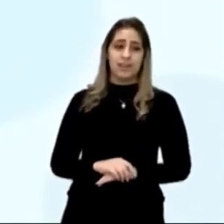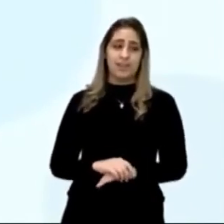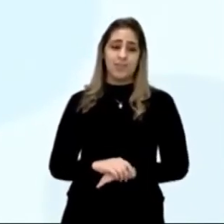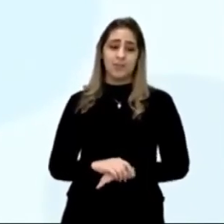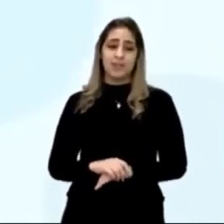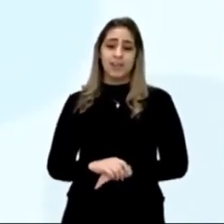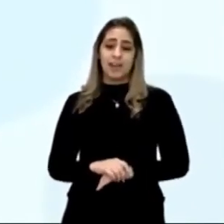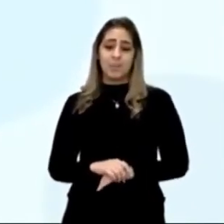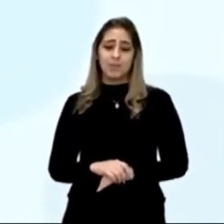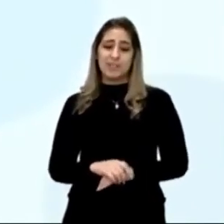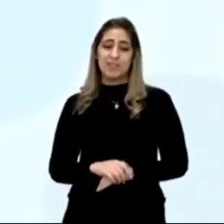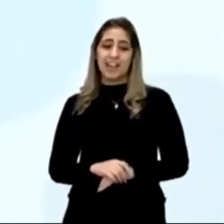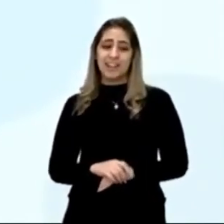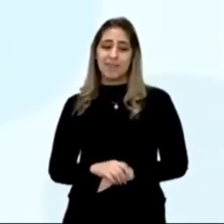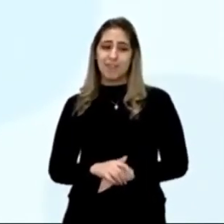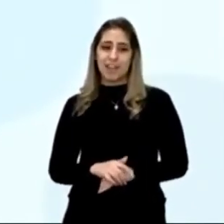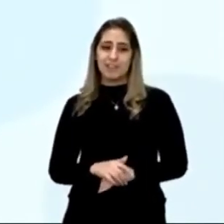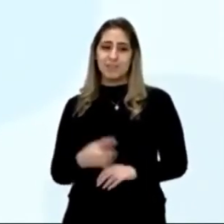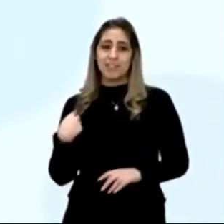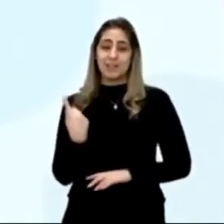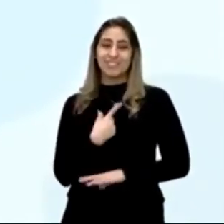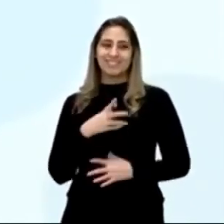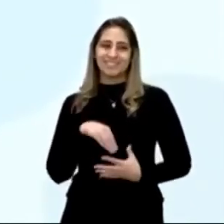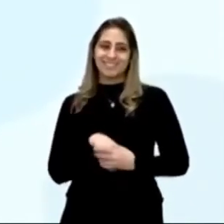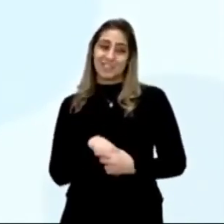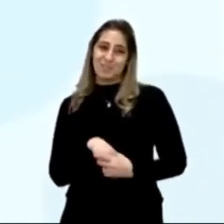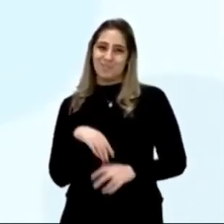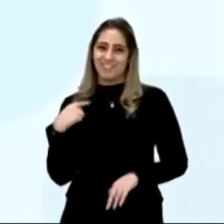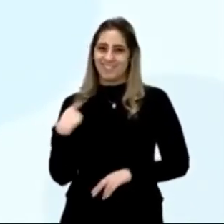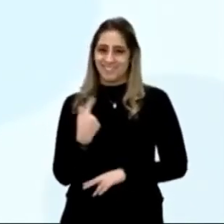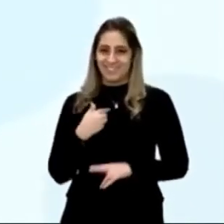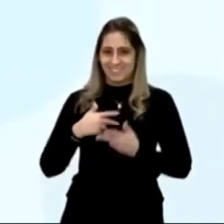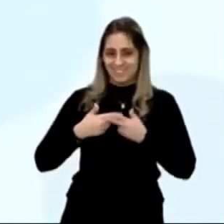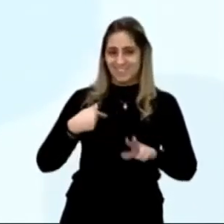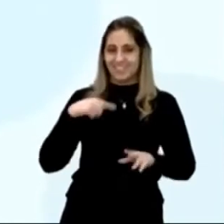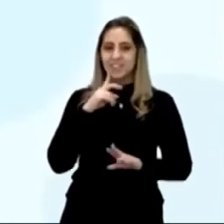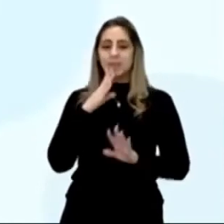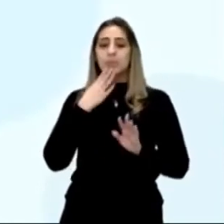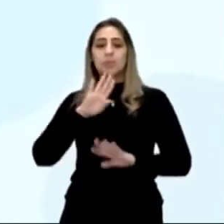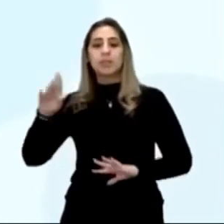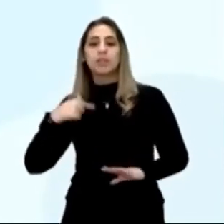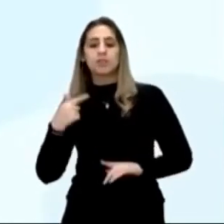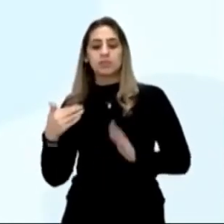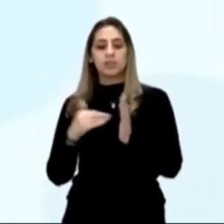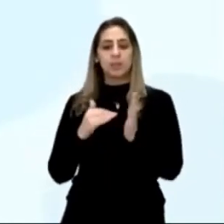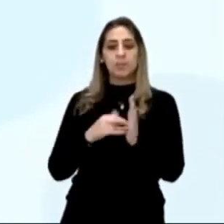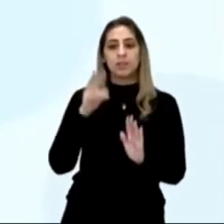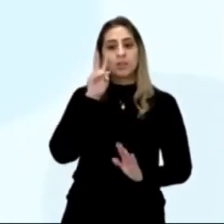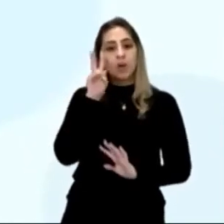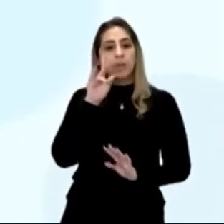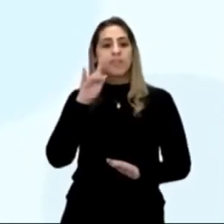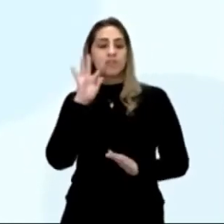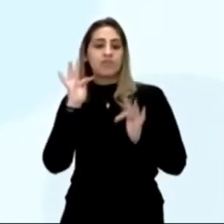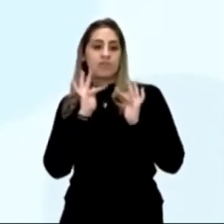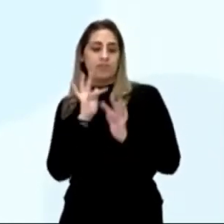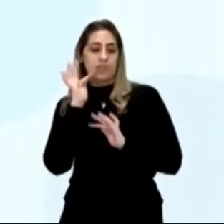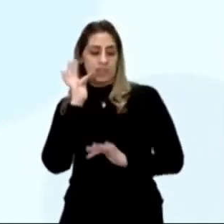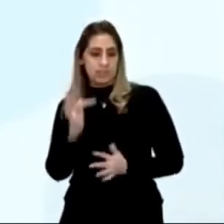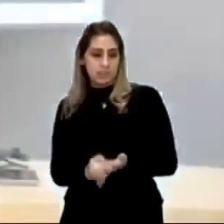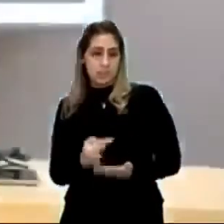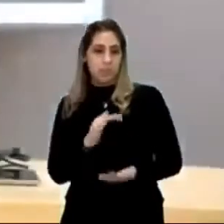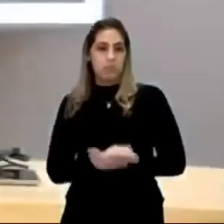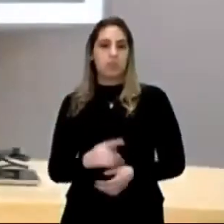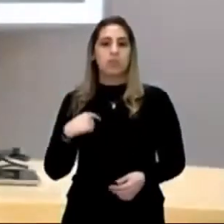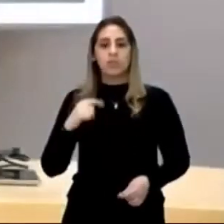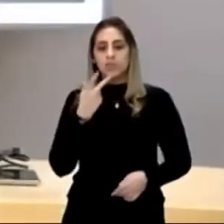maravilhoso. A verdade histórica é relativizada, comprometendo os limites entre história e ficção. E aí, foi o que eu falei para